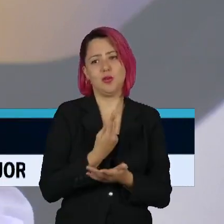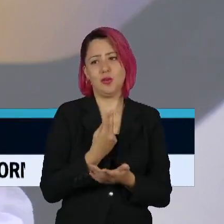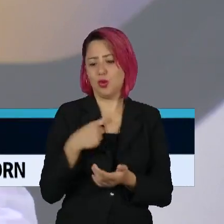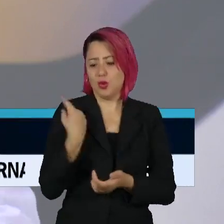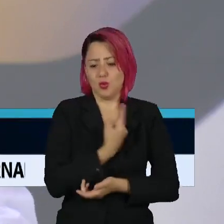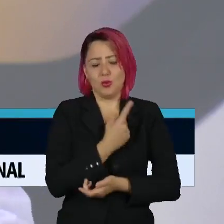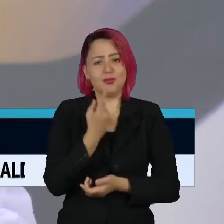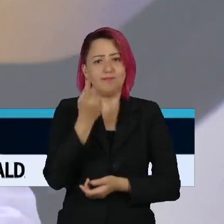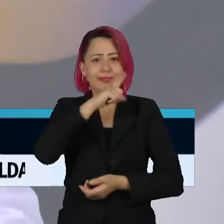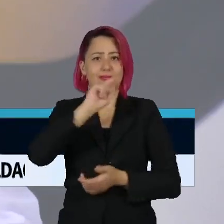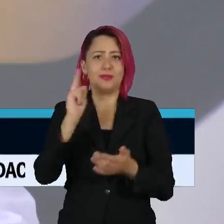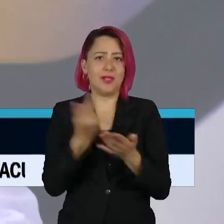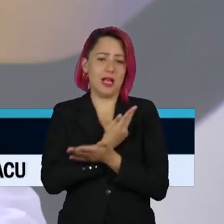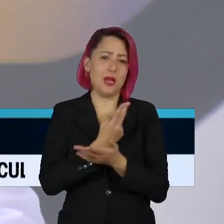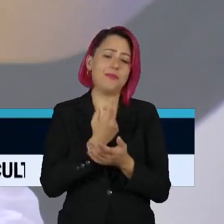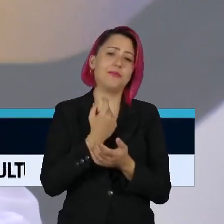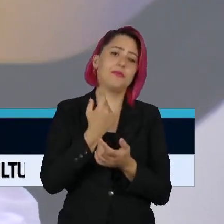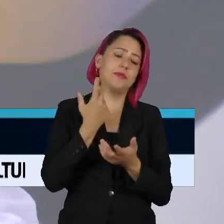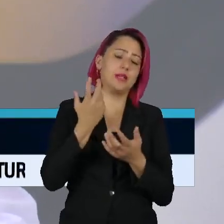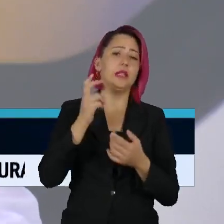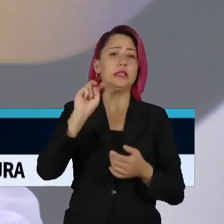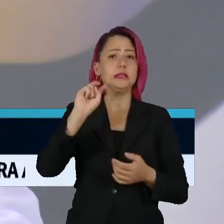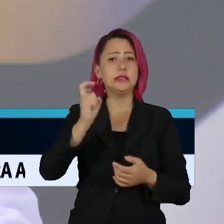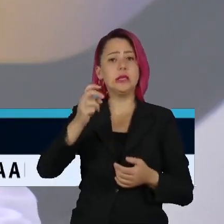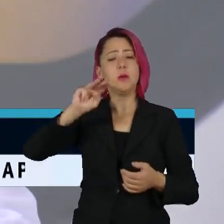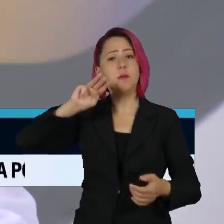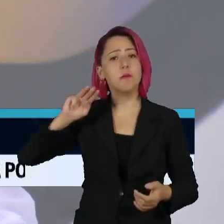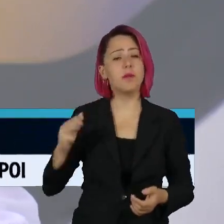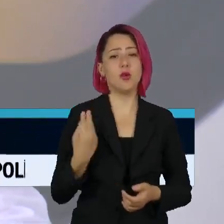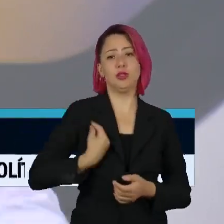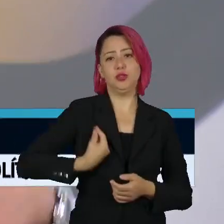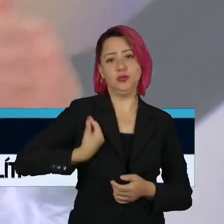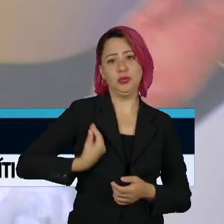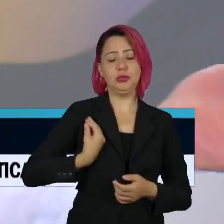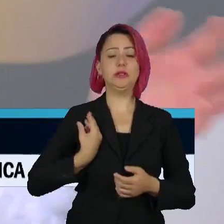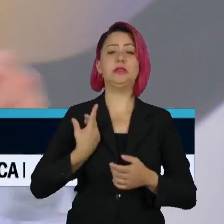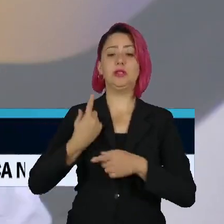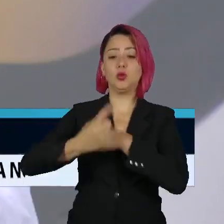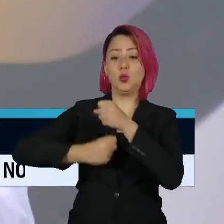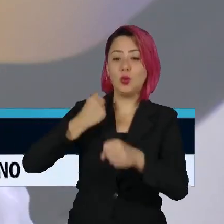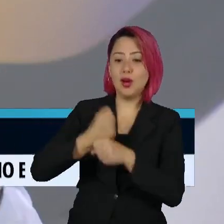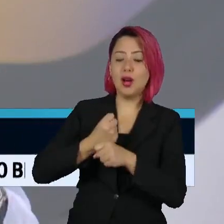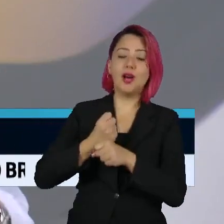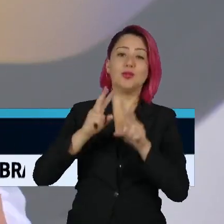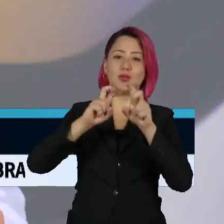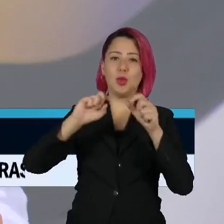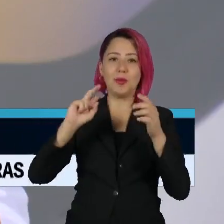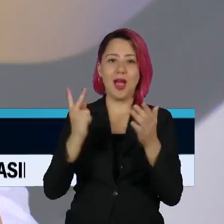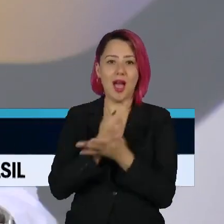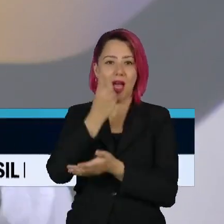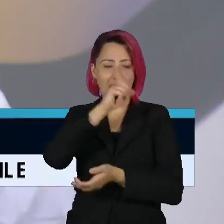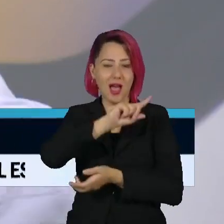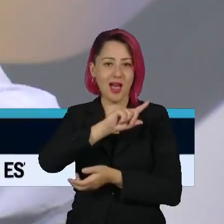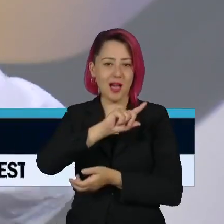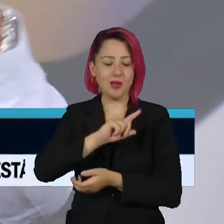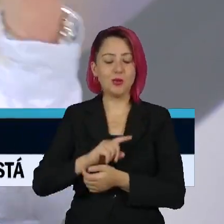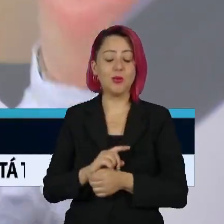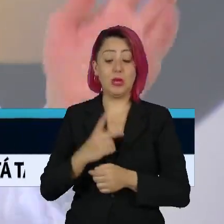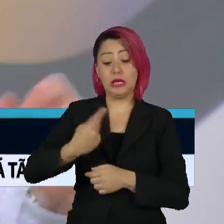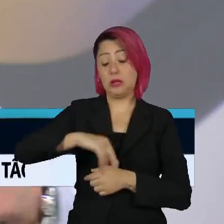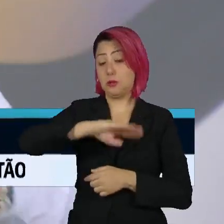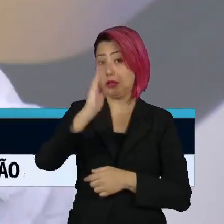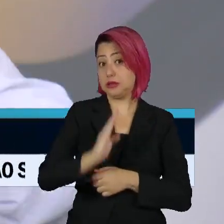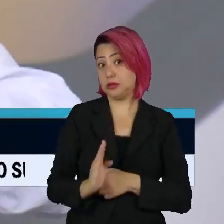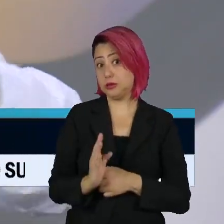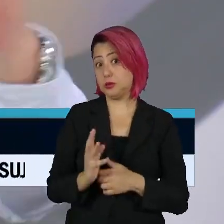esse movimento aí, salve 5 milhões de vidas, que é a estimativa de mortes por ano pelo processo de assistência à saúde, aqui no Brasil,